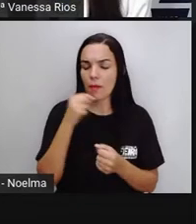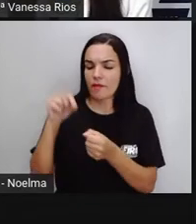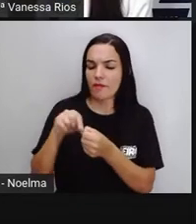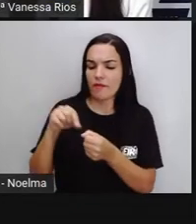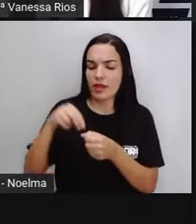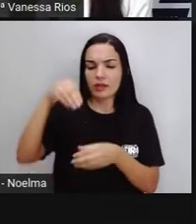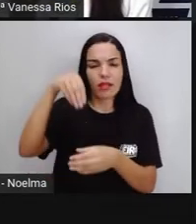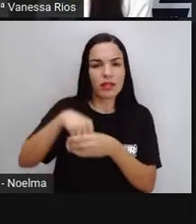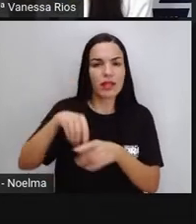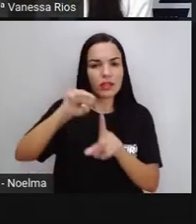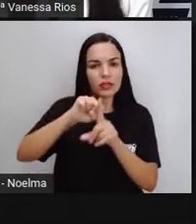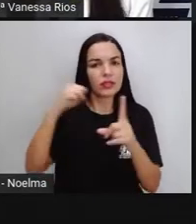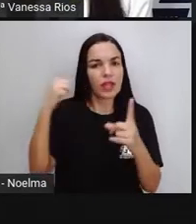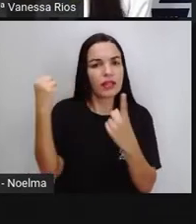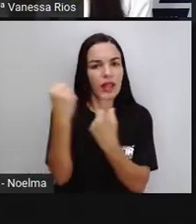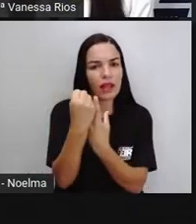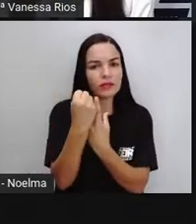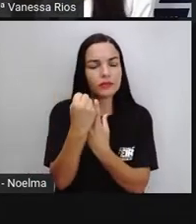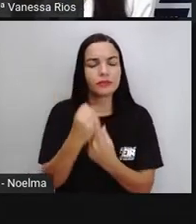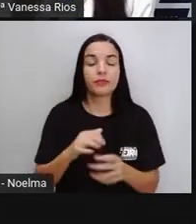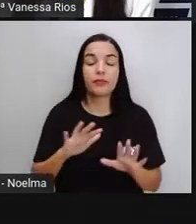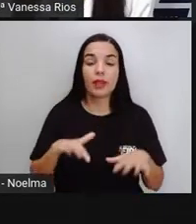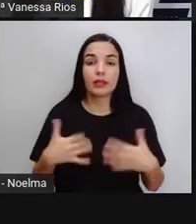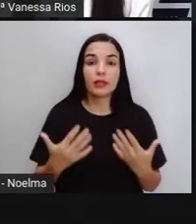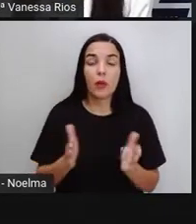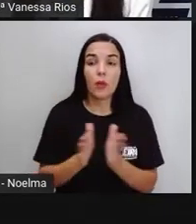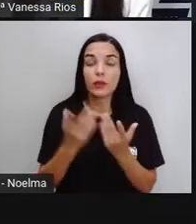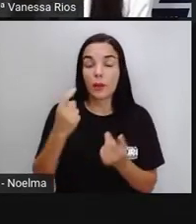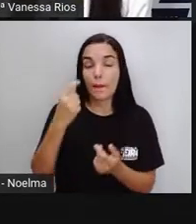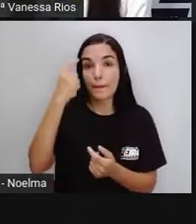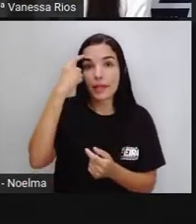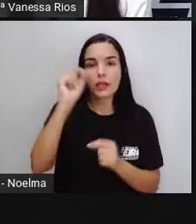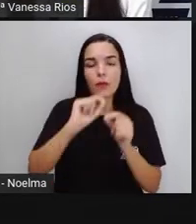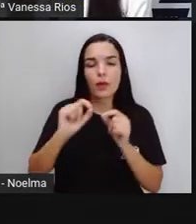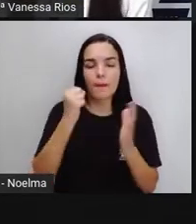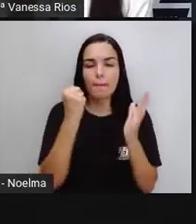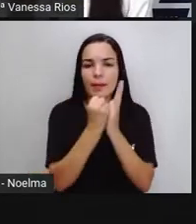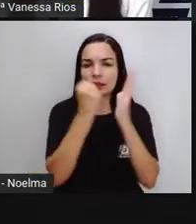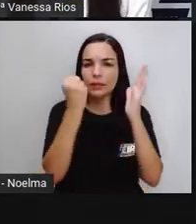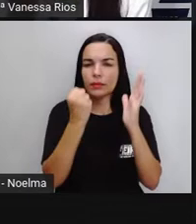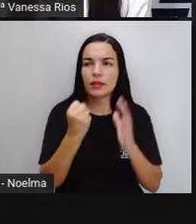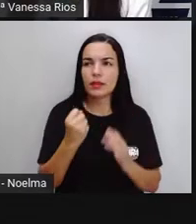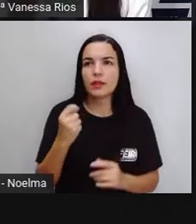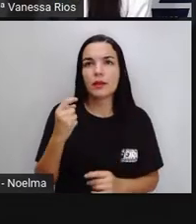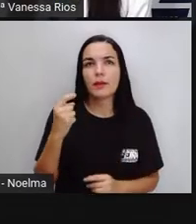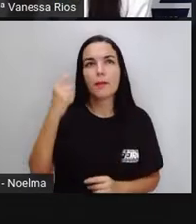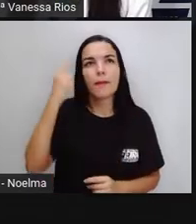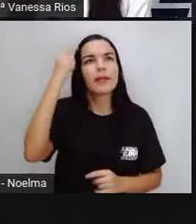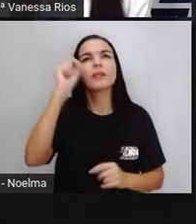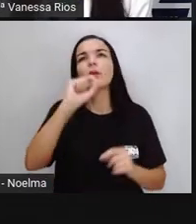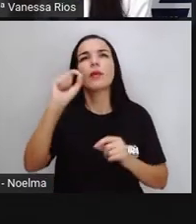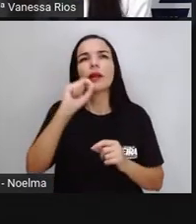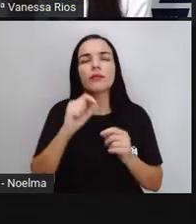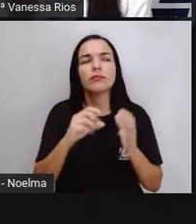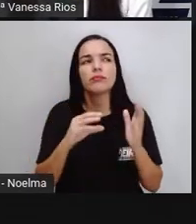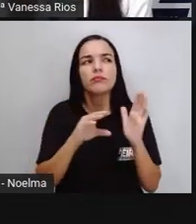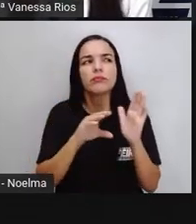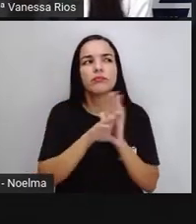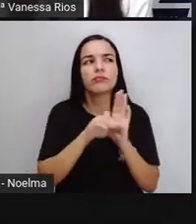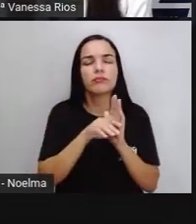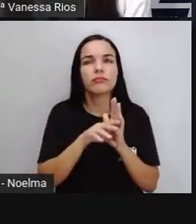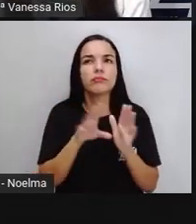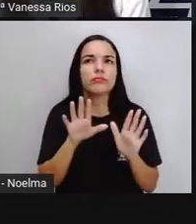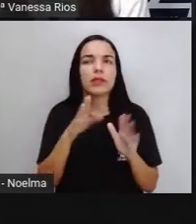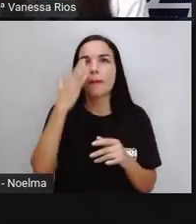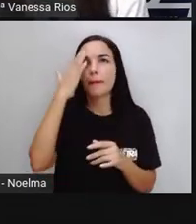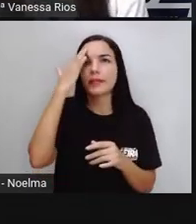da sociedade, né? E aí quando a gente pensa em patrimônio, gente pode pensar em muitas definições, principalmente aí na